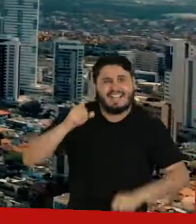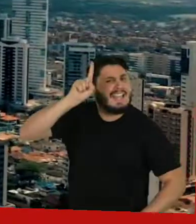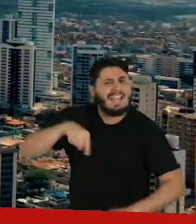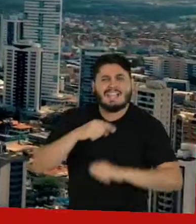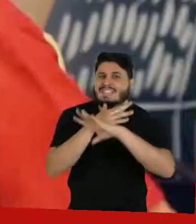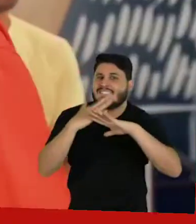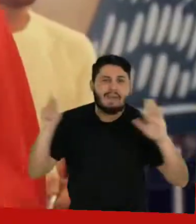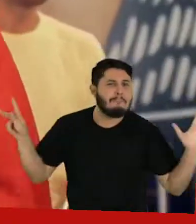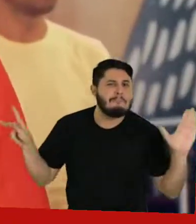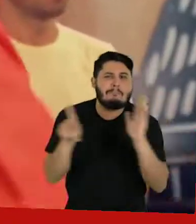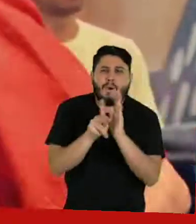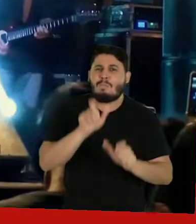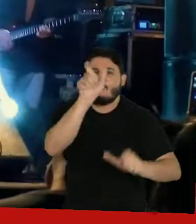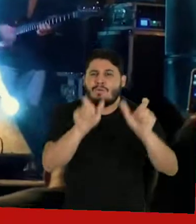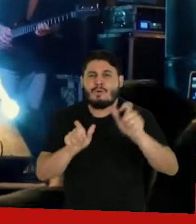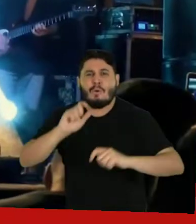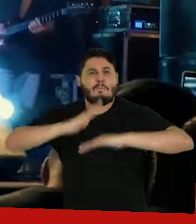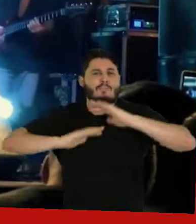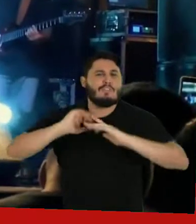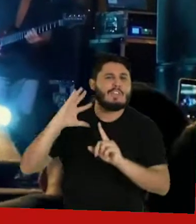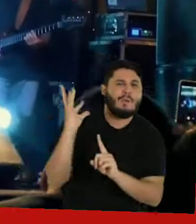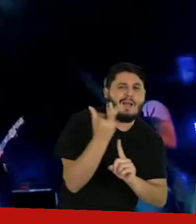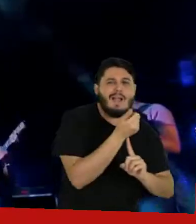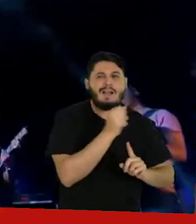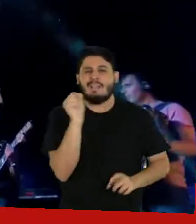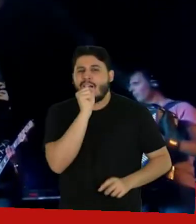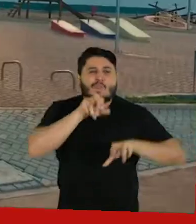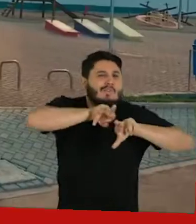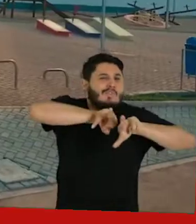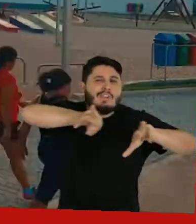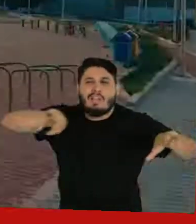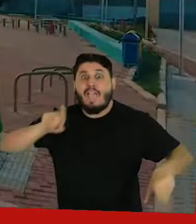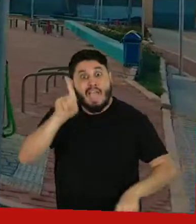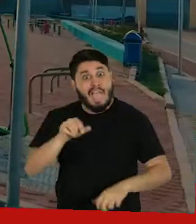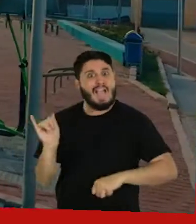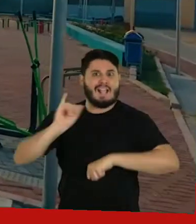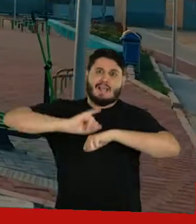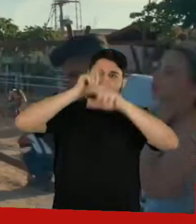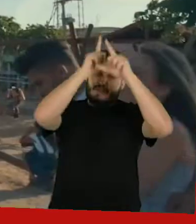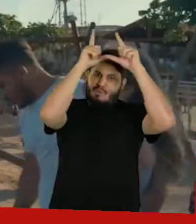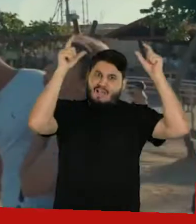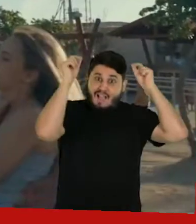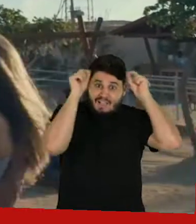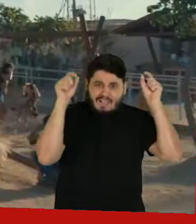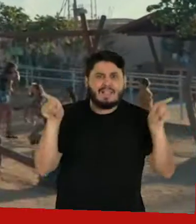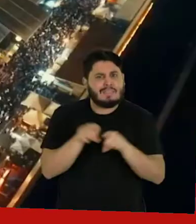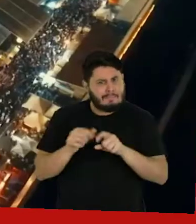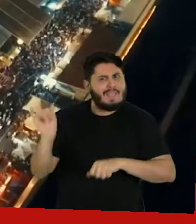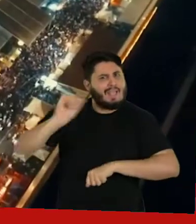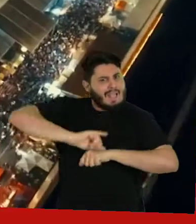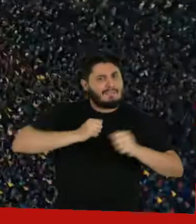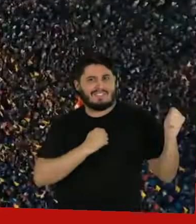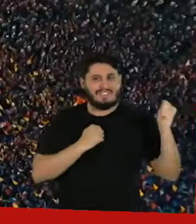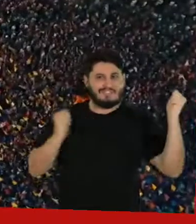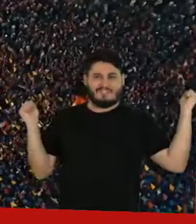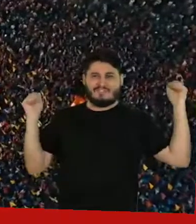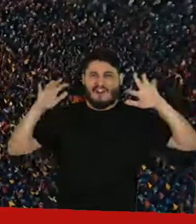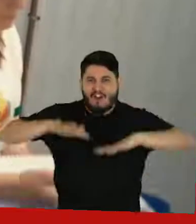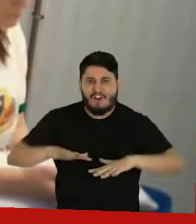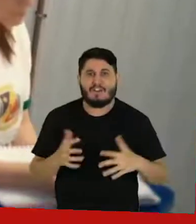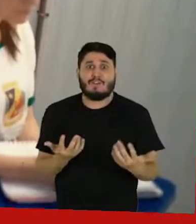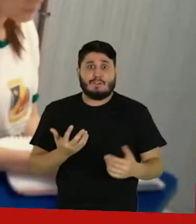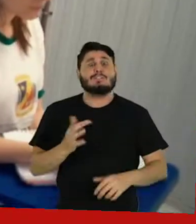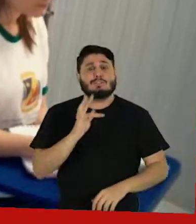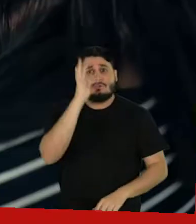Caruaru, cidade artista, cidade canção, cidade capital do agreste e capital do forró.